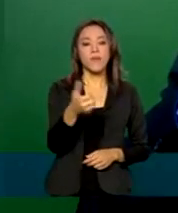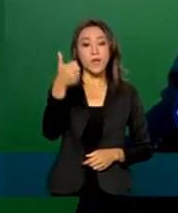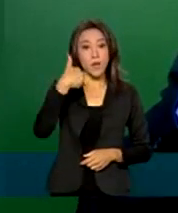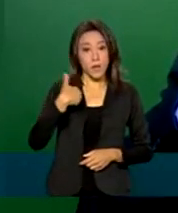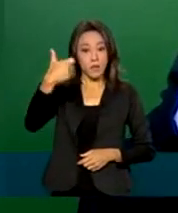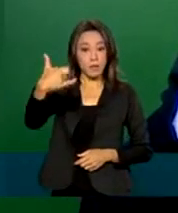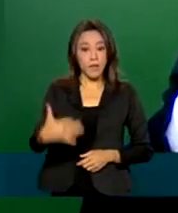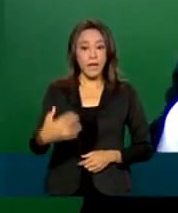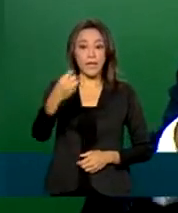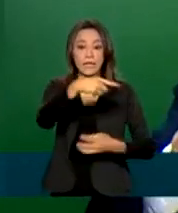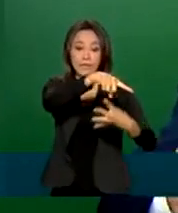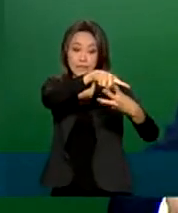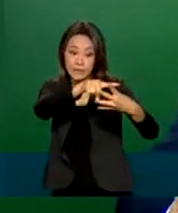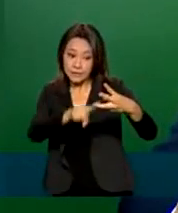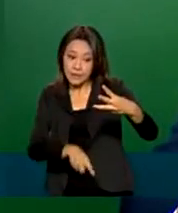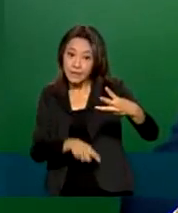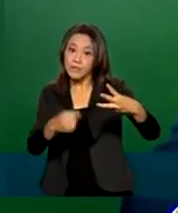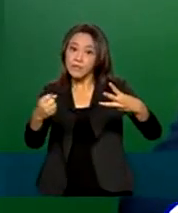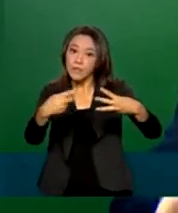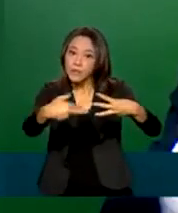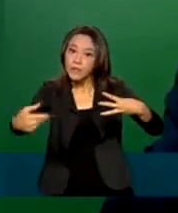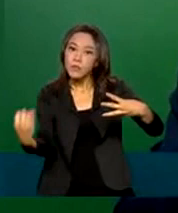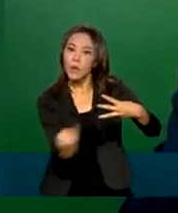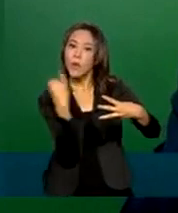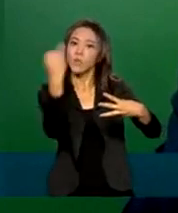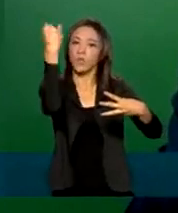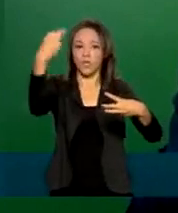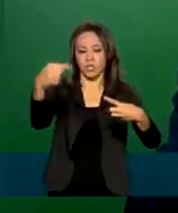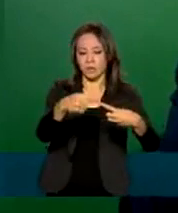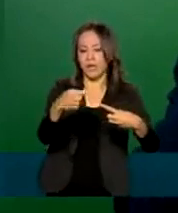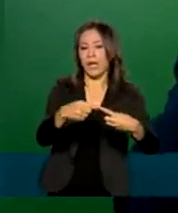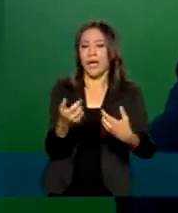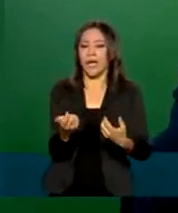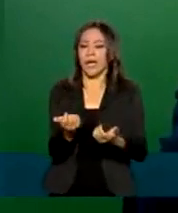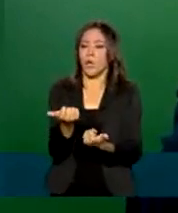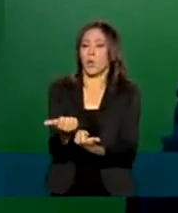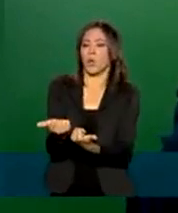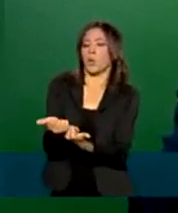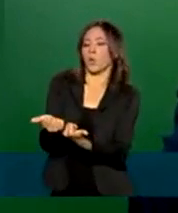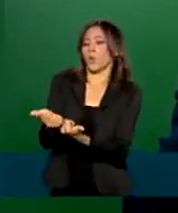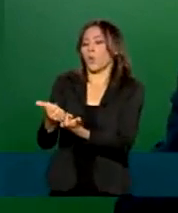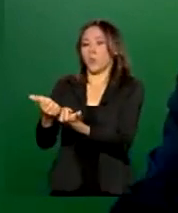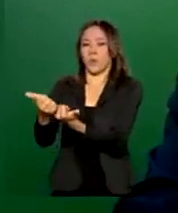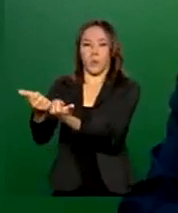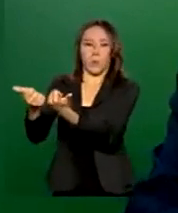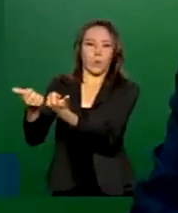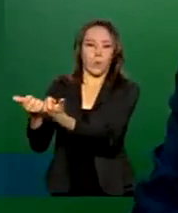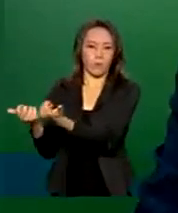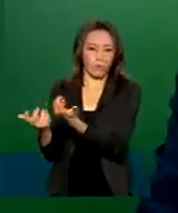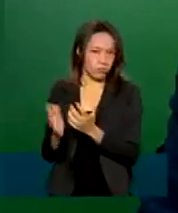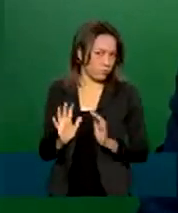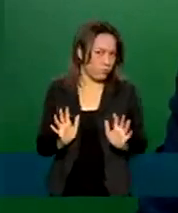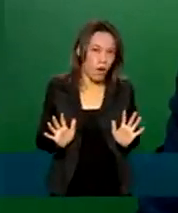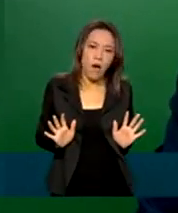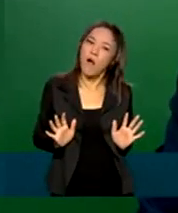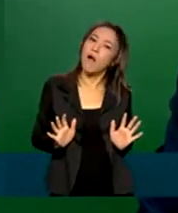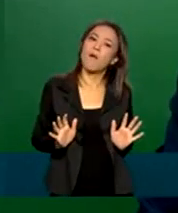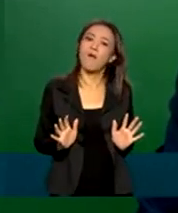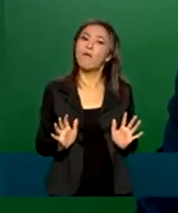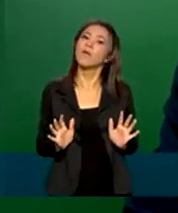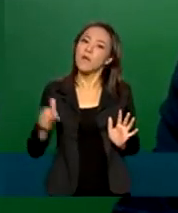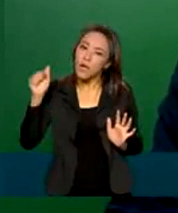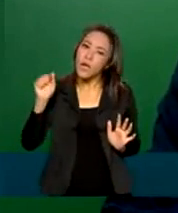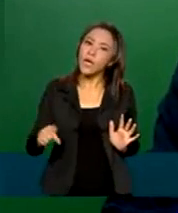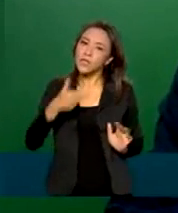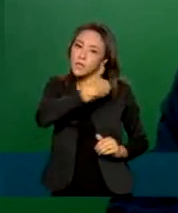coisas importantes. Não houve favorecimento a ninguém, porque esta é a prática desse